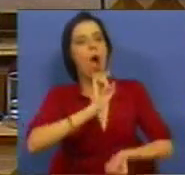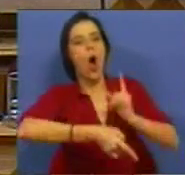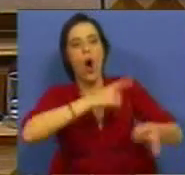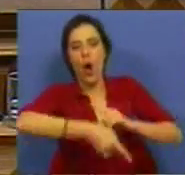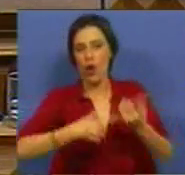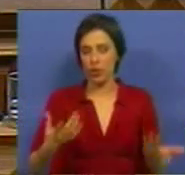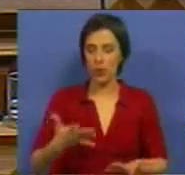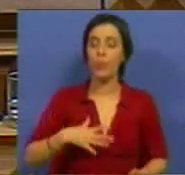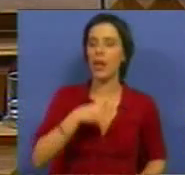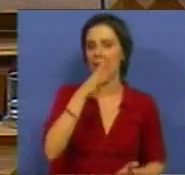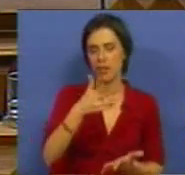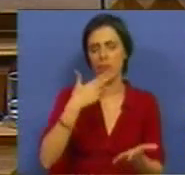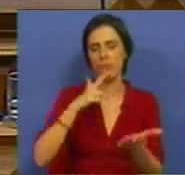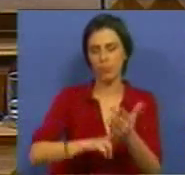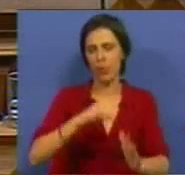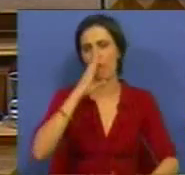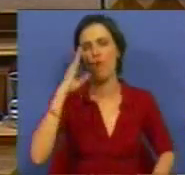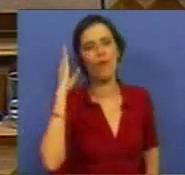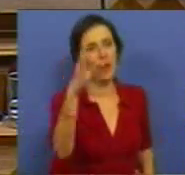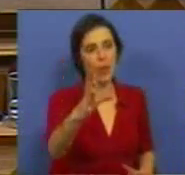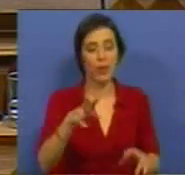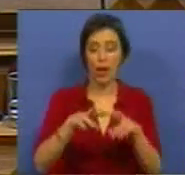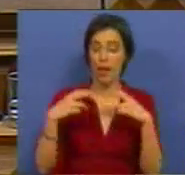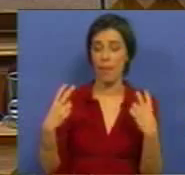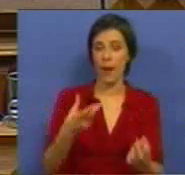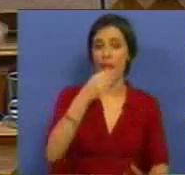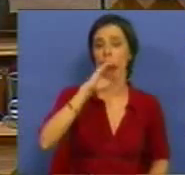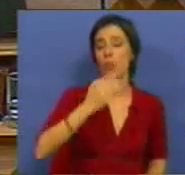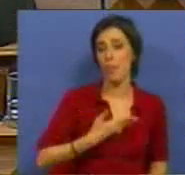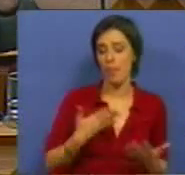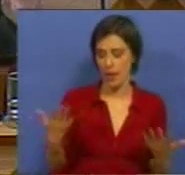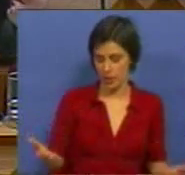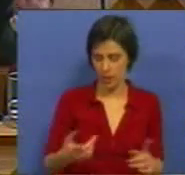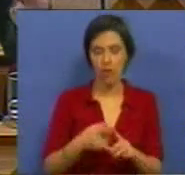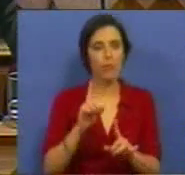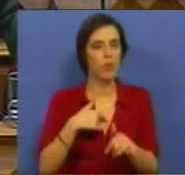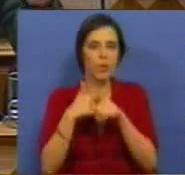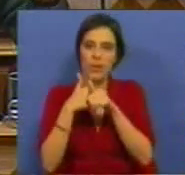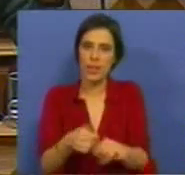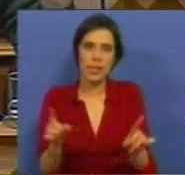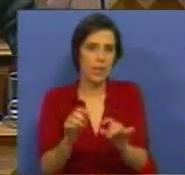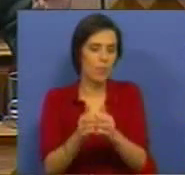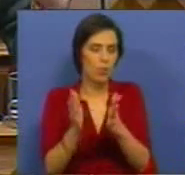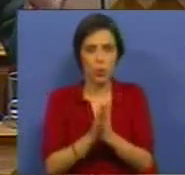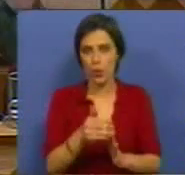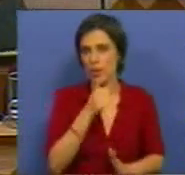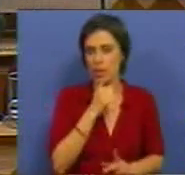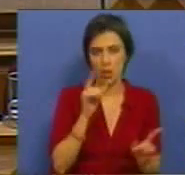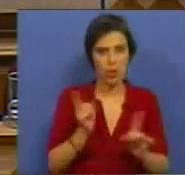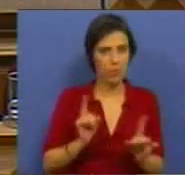Quero dizer também com toda a fundamentalidade à bancada do PSD que não seguimos todas as medidas